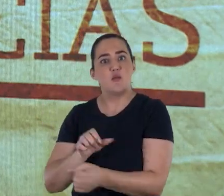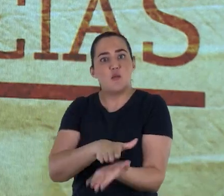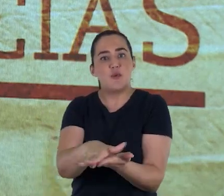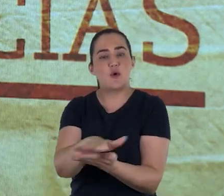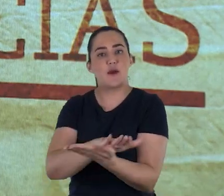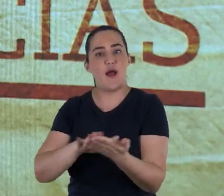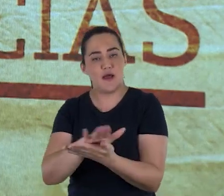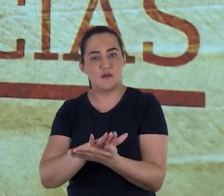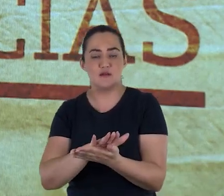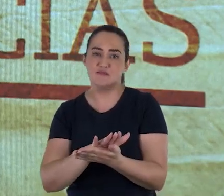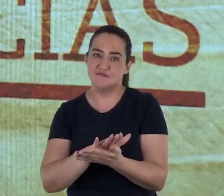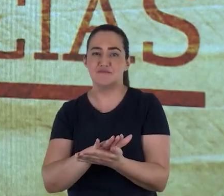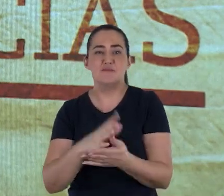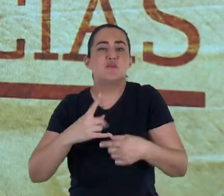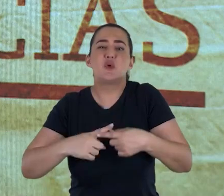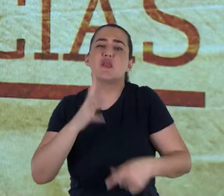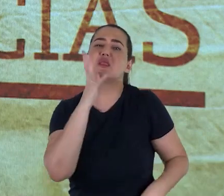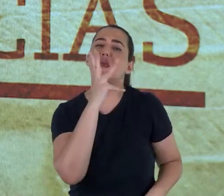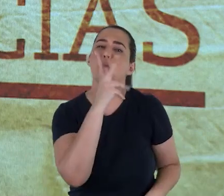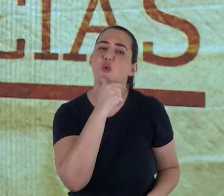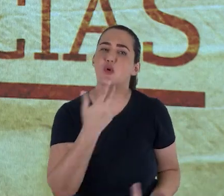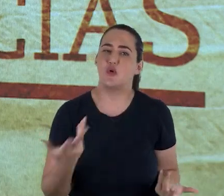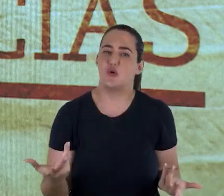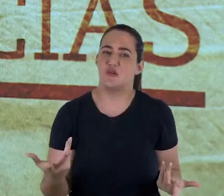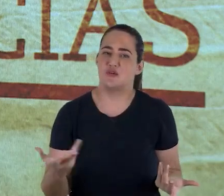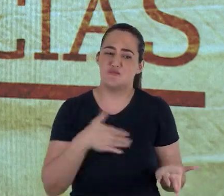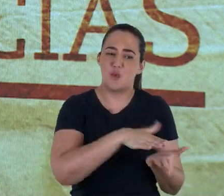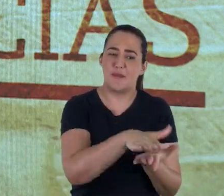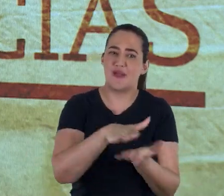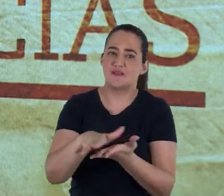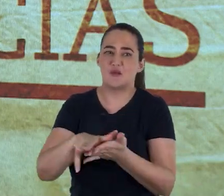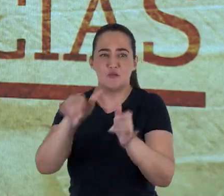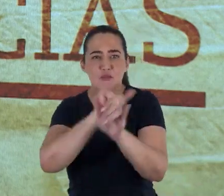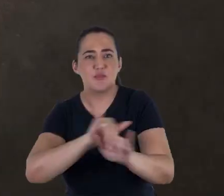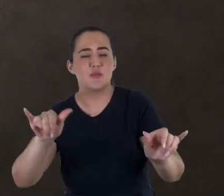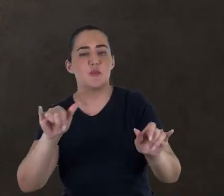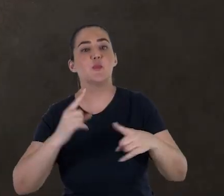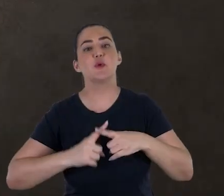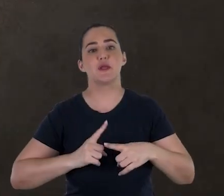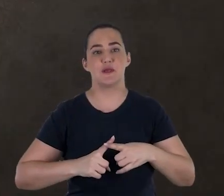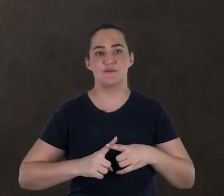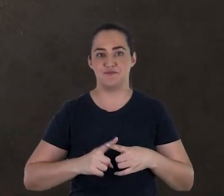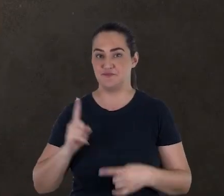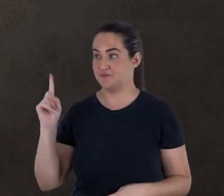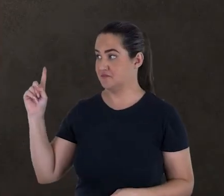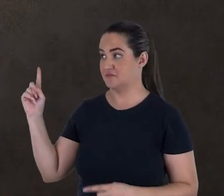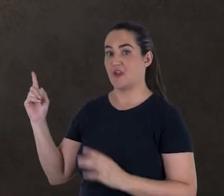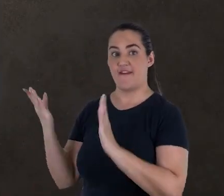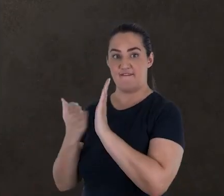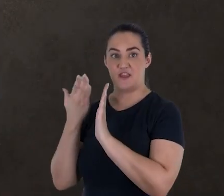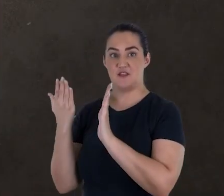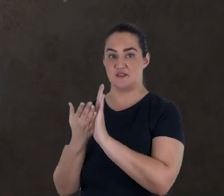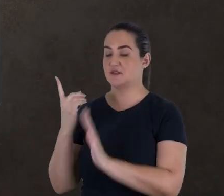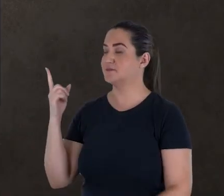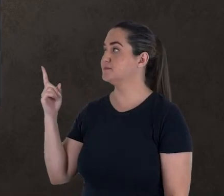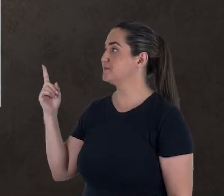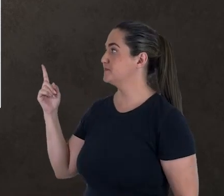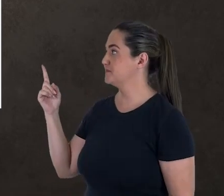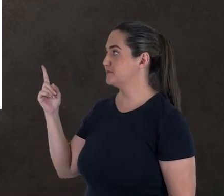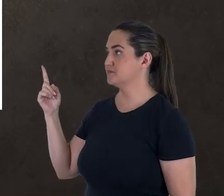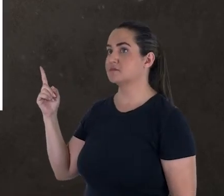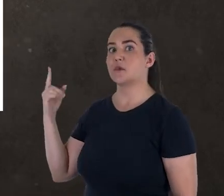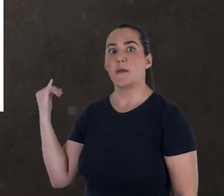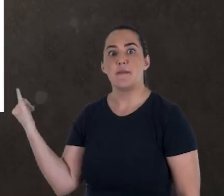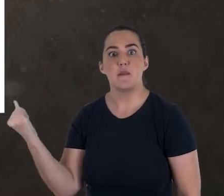em 1947, 48, por que demorou-se tanto a publicação desses textos? A Bibicó Archaeology Review desempenhou um